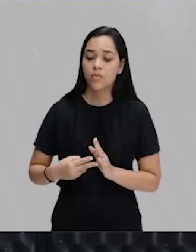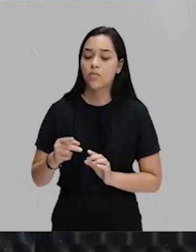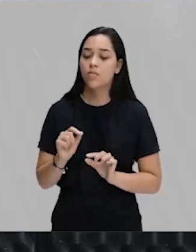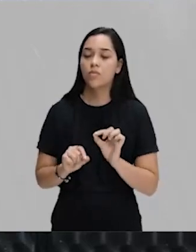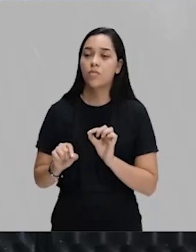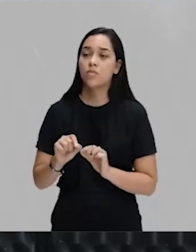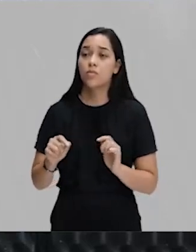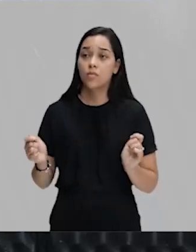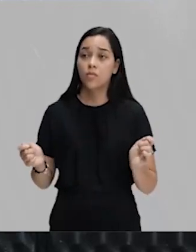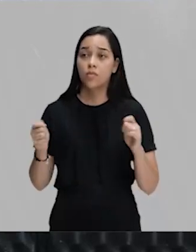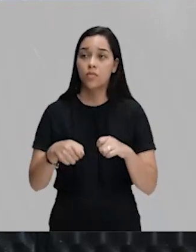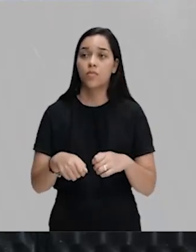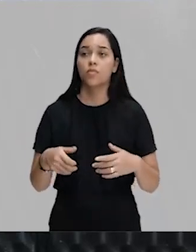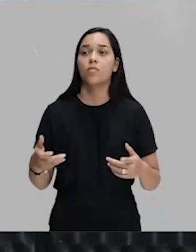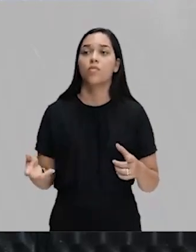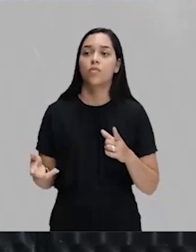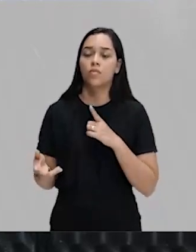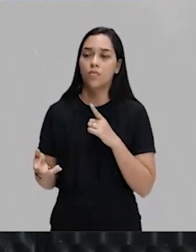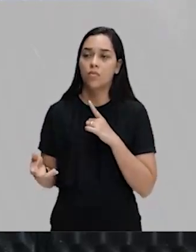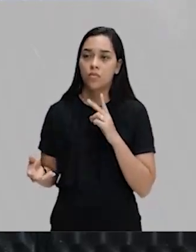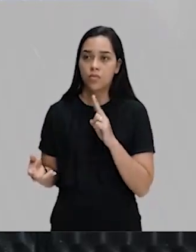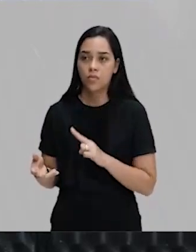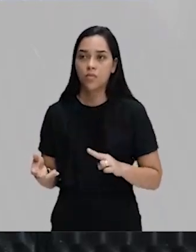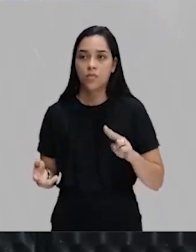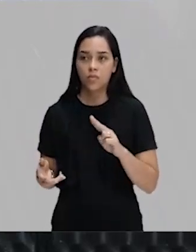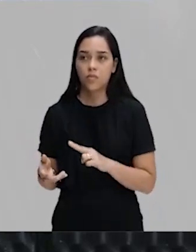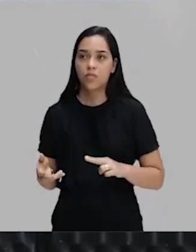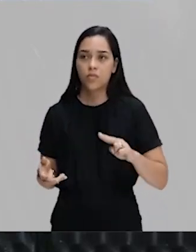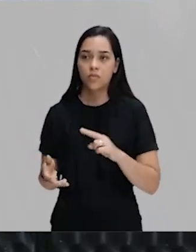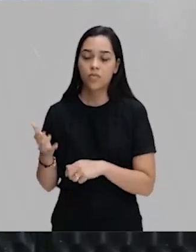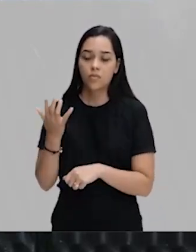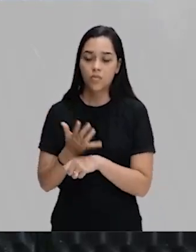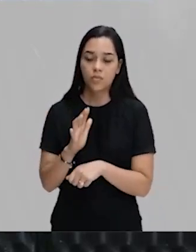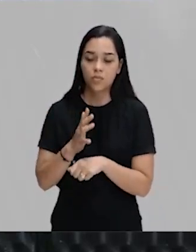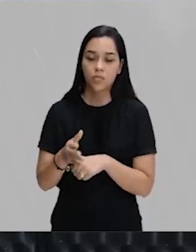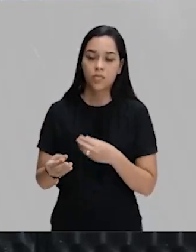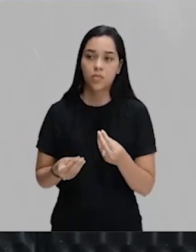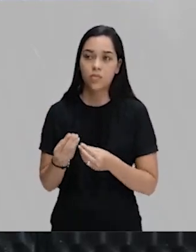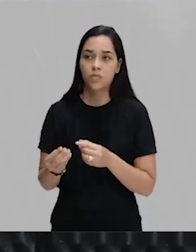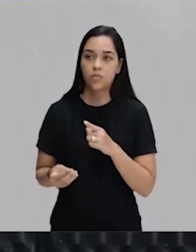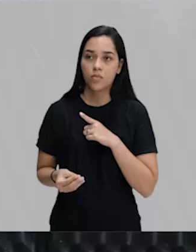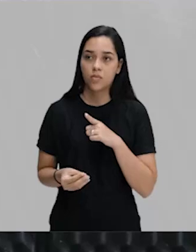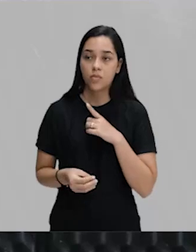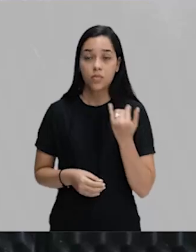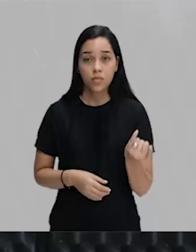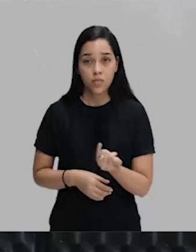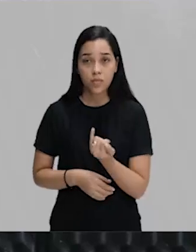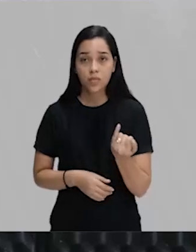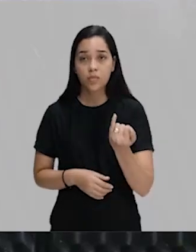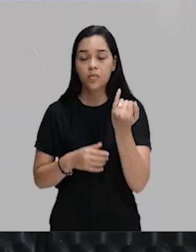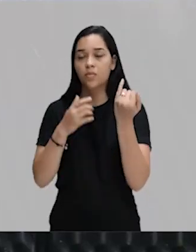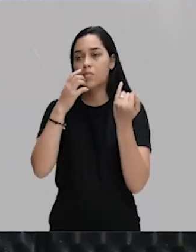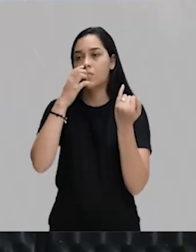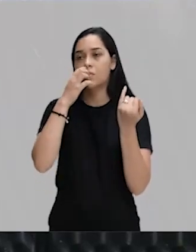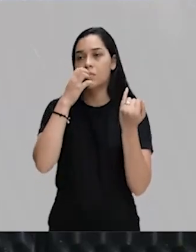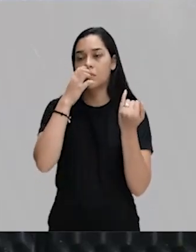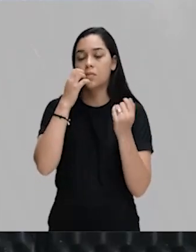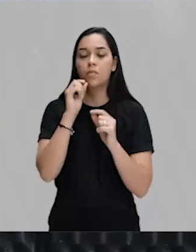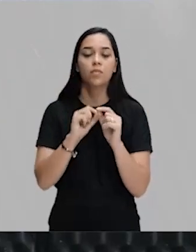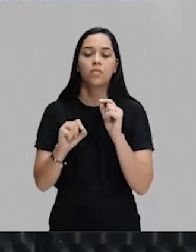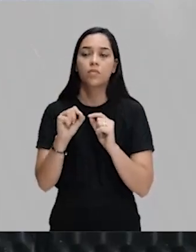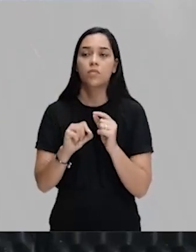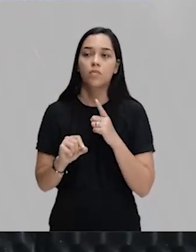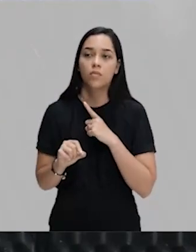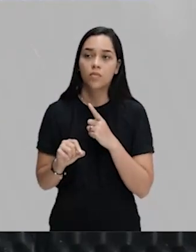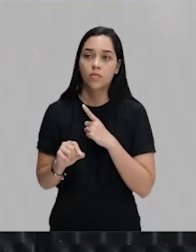Estado possa usar o Exército como uma instituição de importância para o quê?